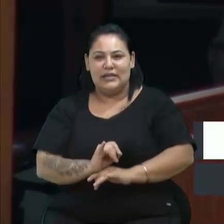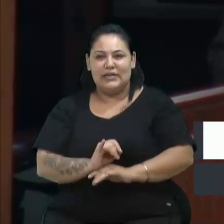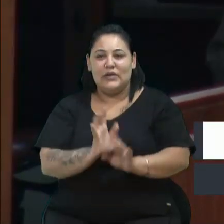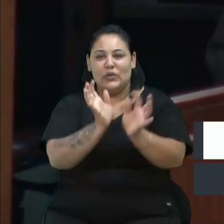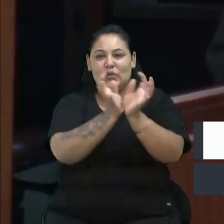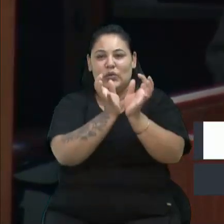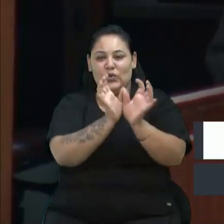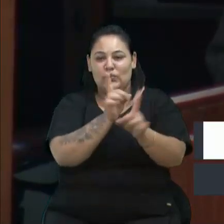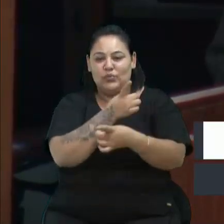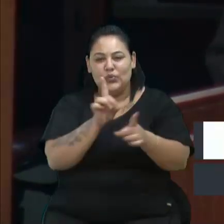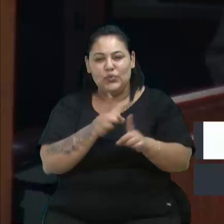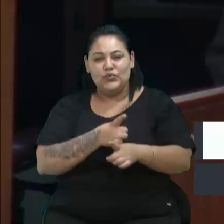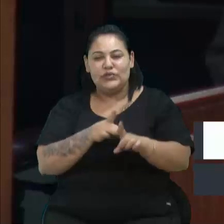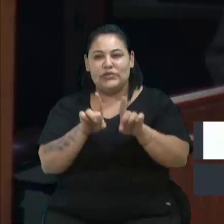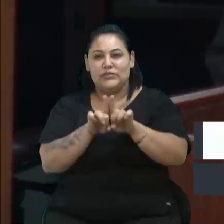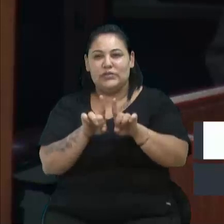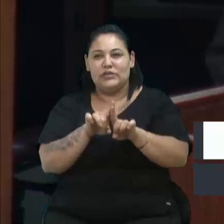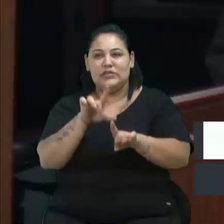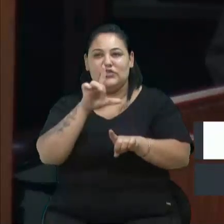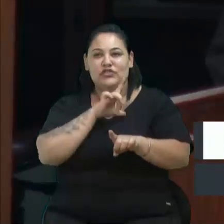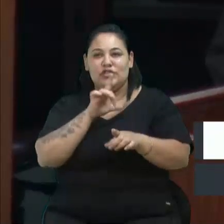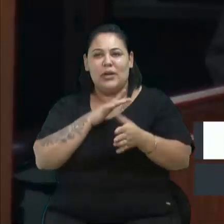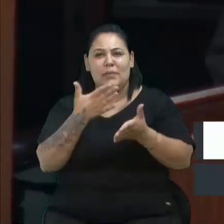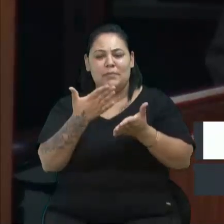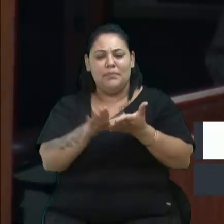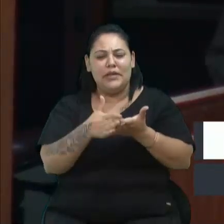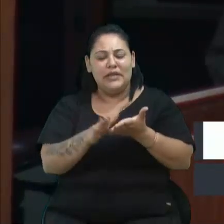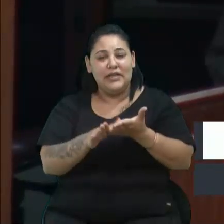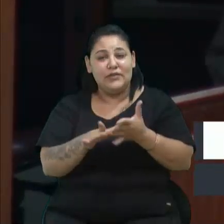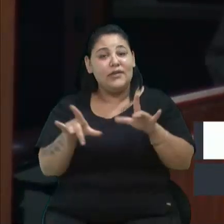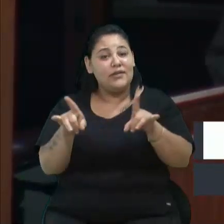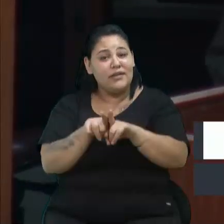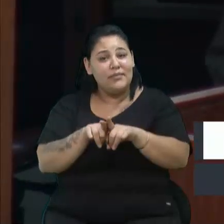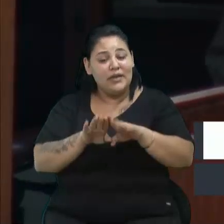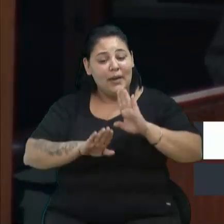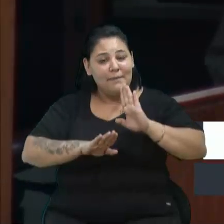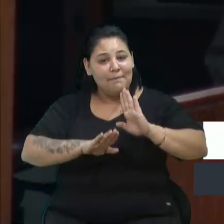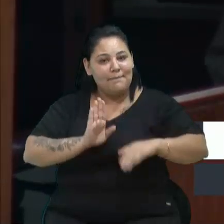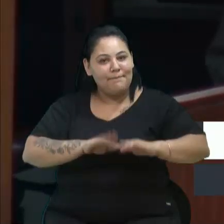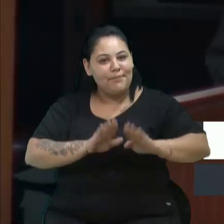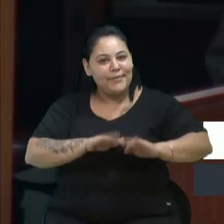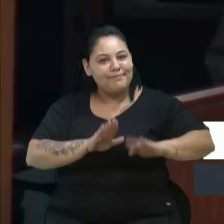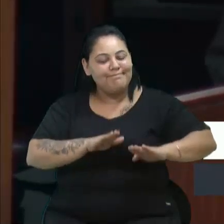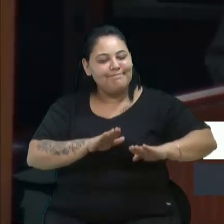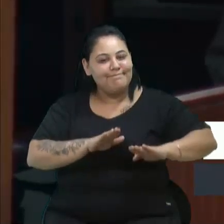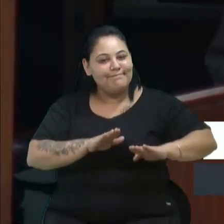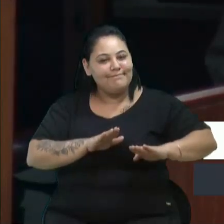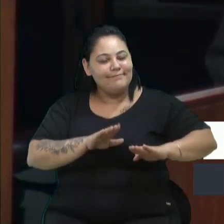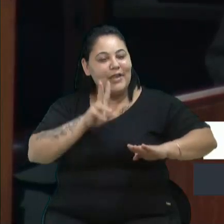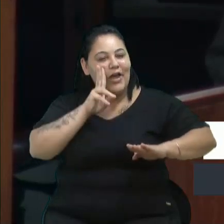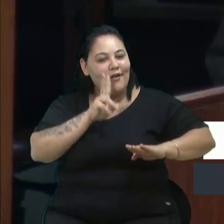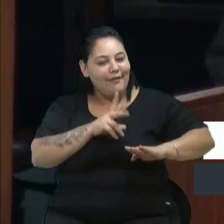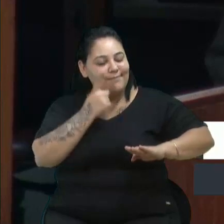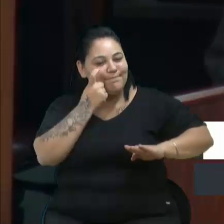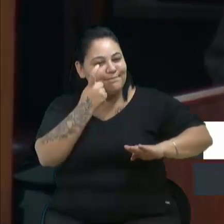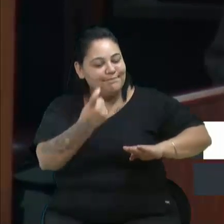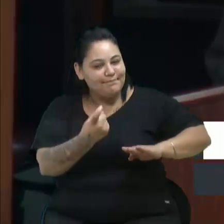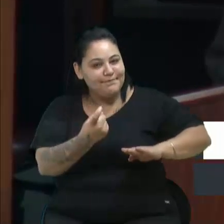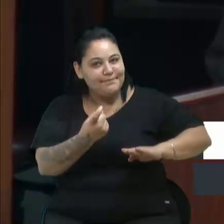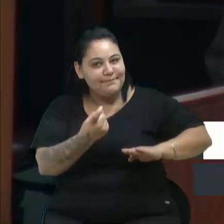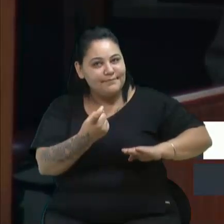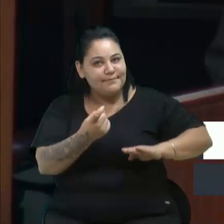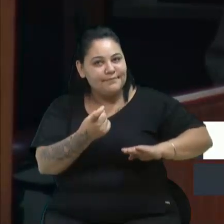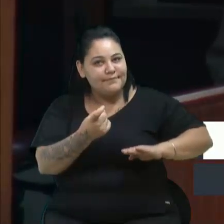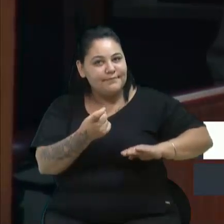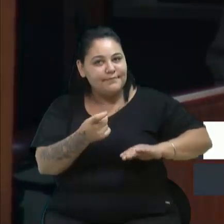tinha pandeiro e tambor. Olha que observação interessante. E de